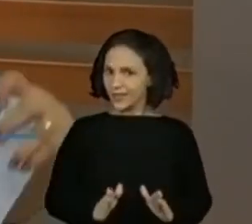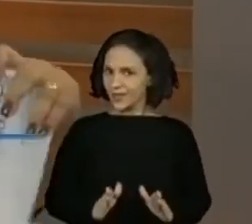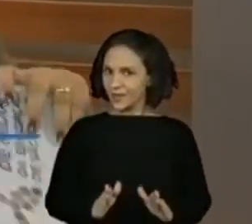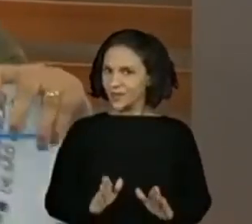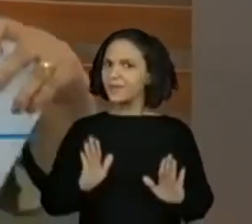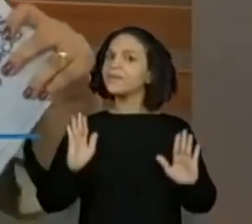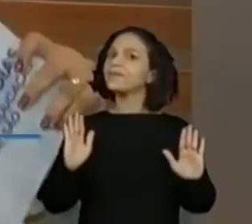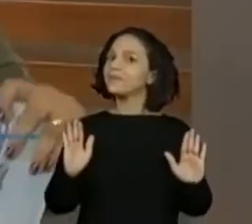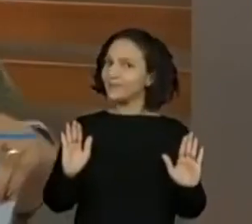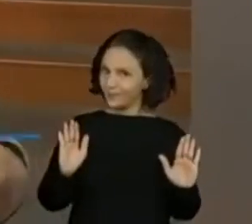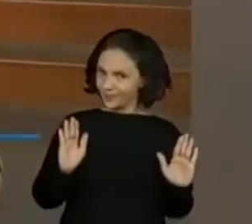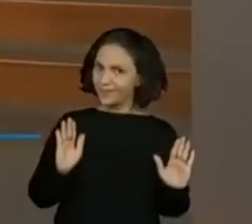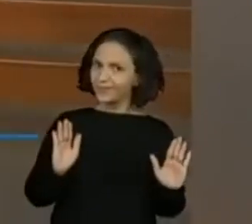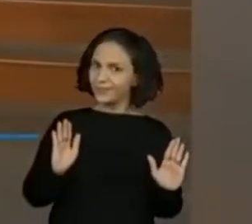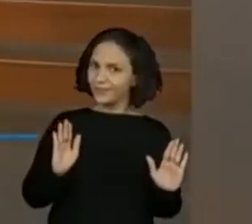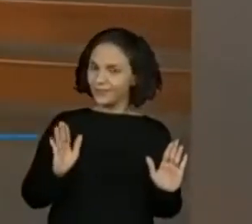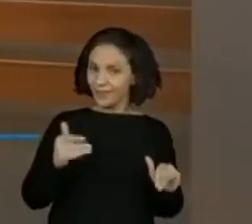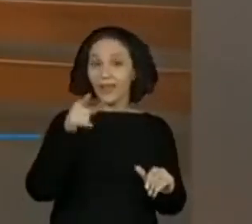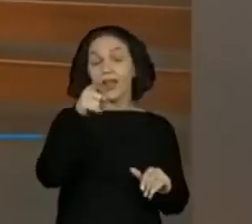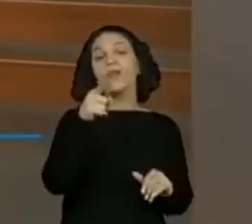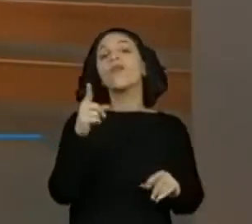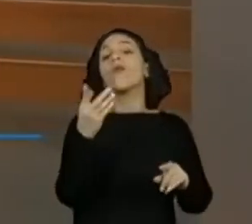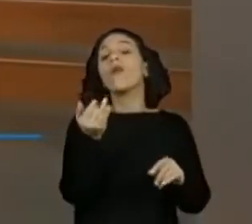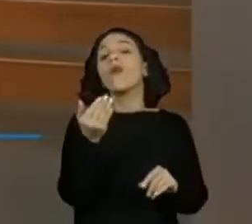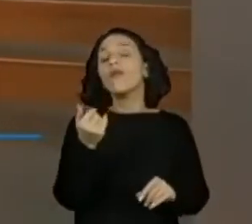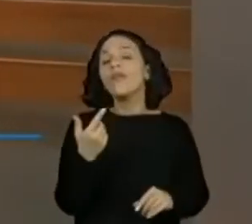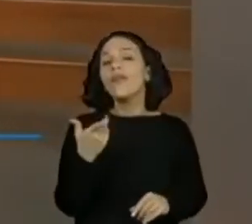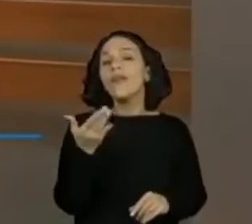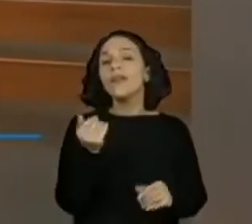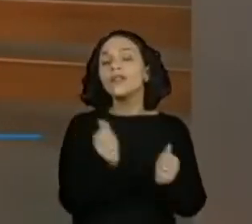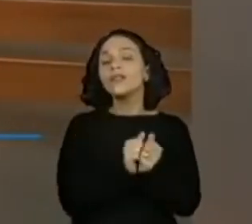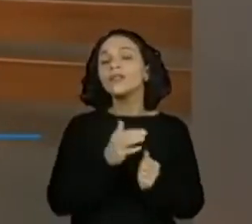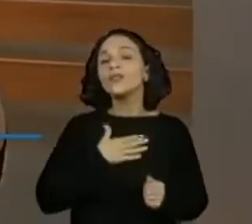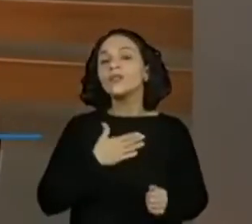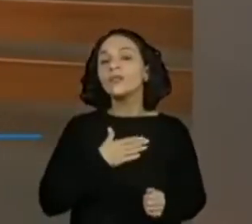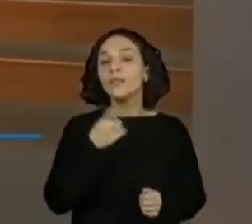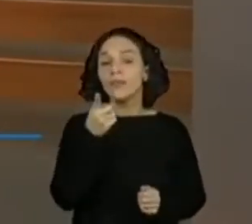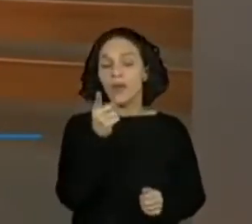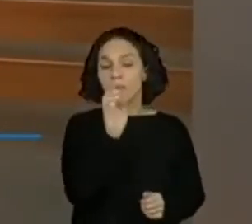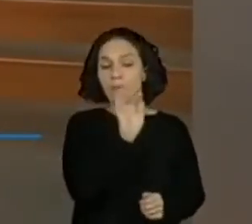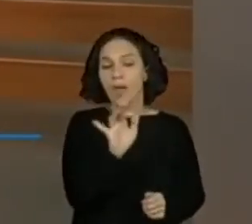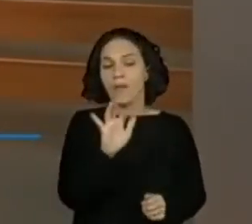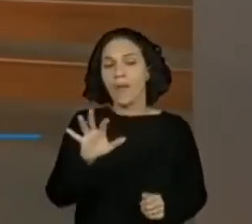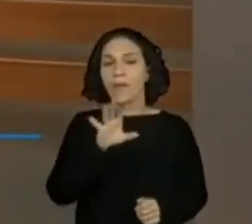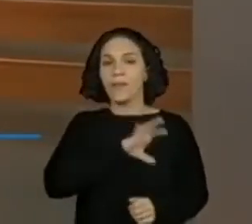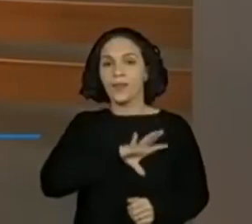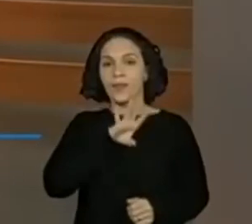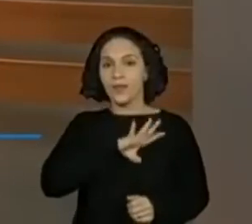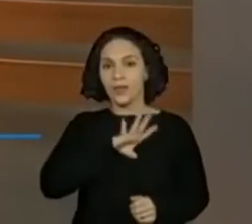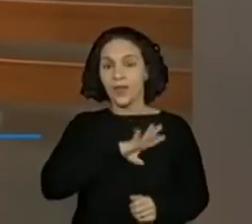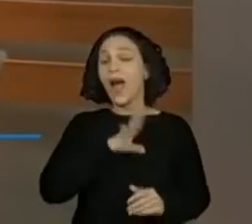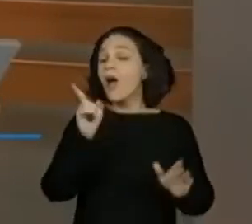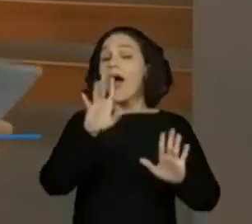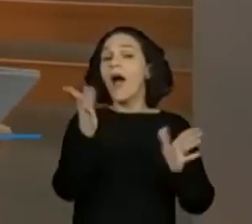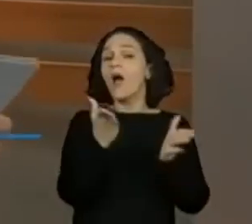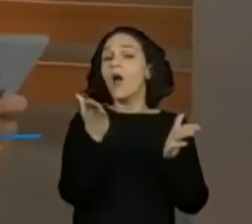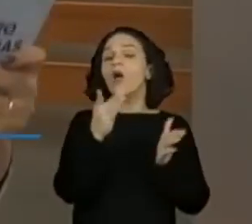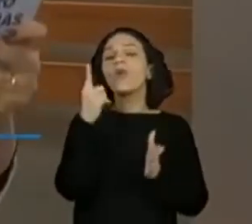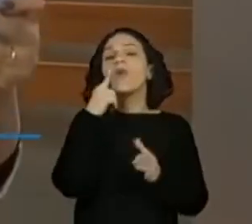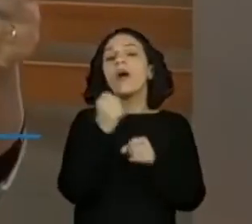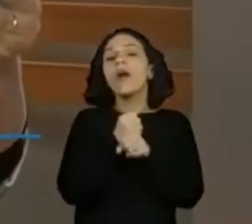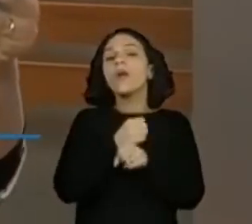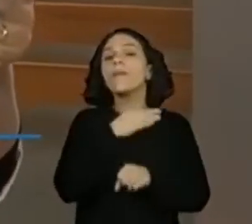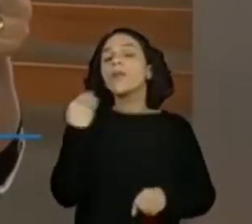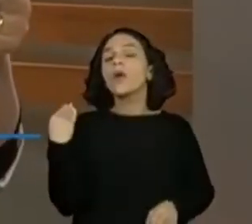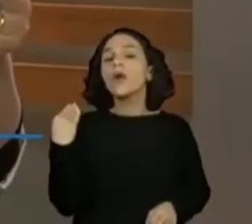agora vamos falar junto. Fale aí em casa também, que eu estou aqui, prestando atenção, o ano do falecimento dele. Qual é o